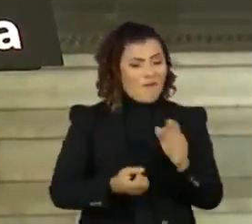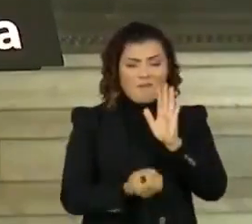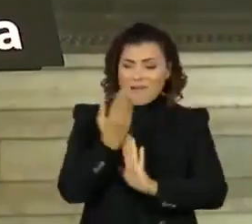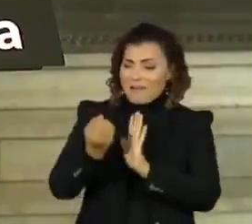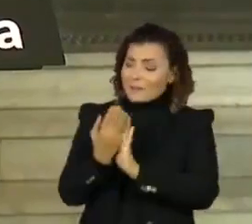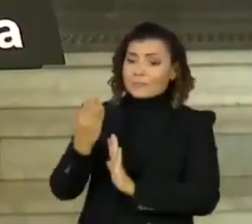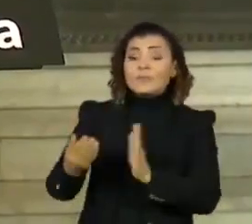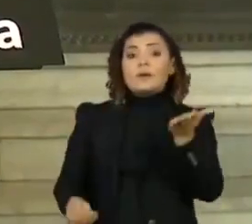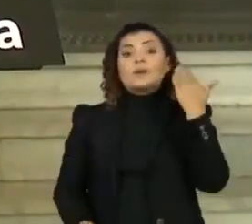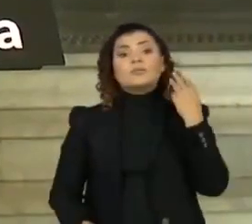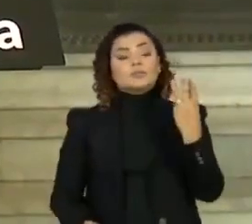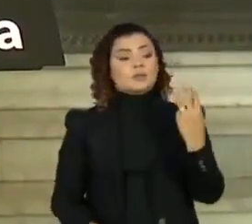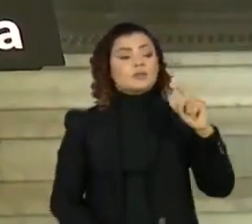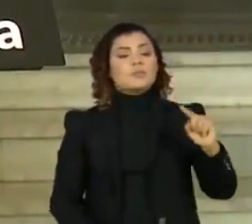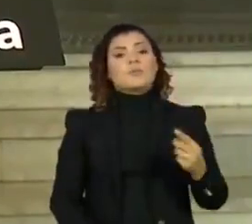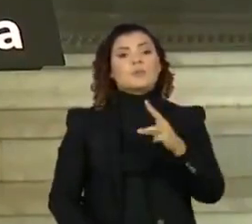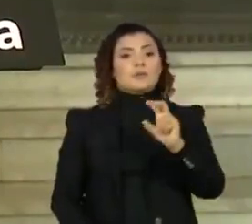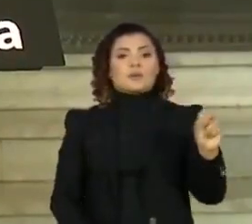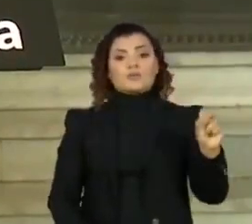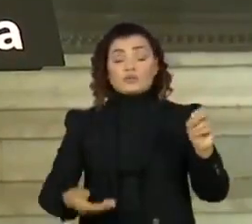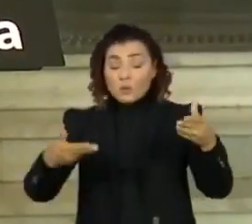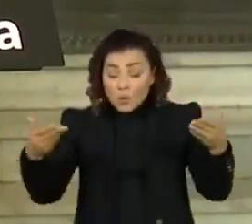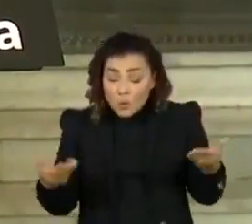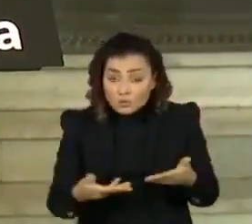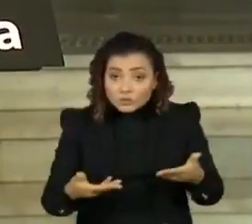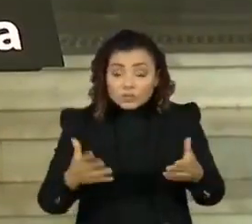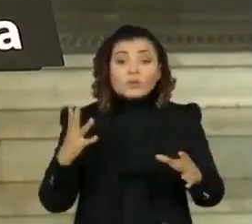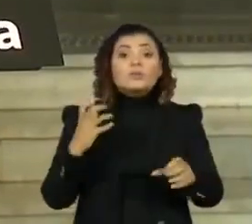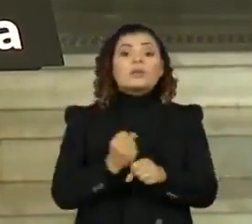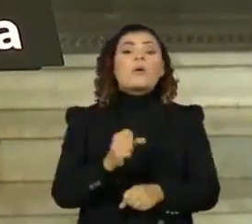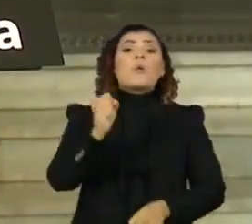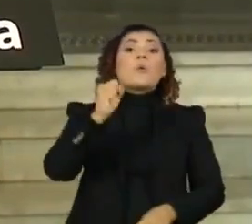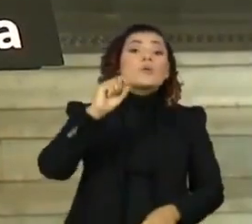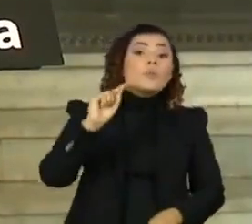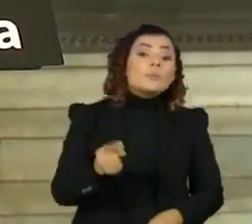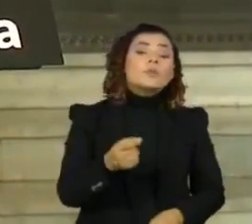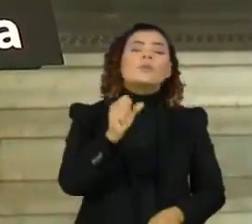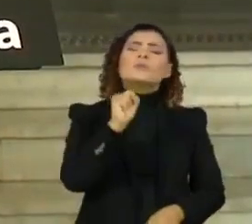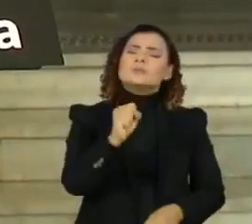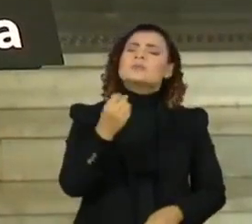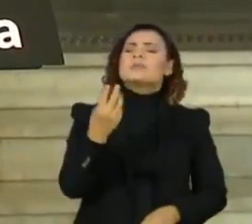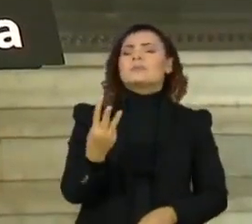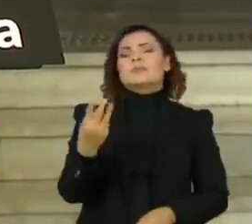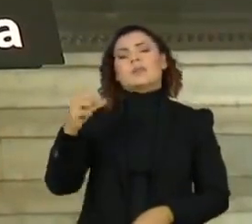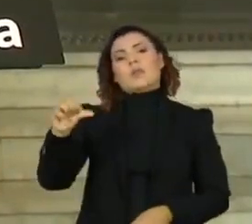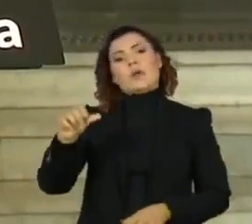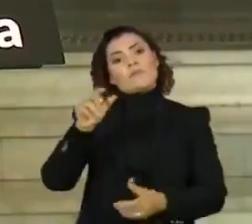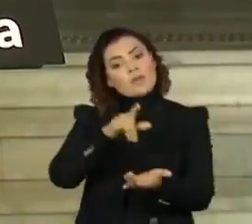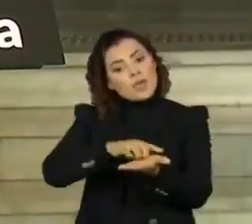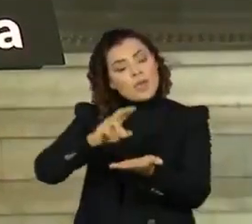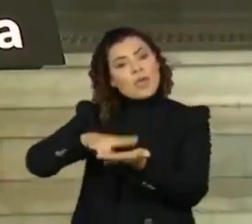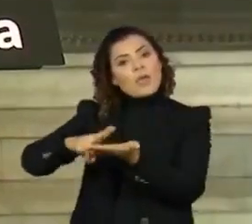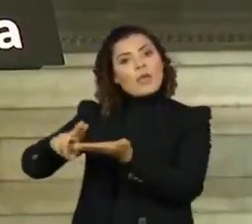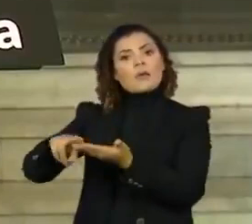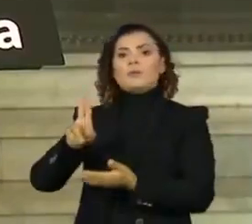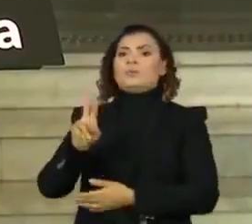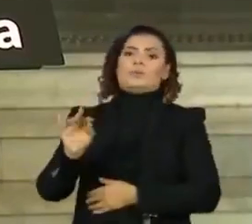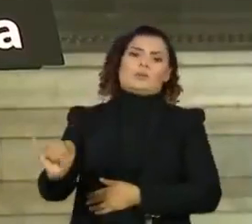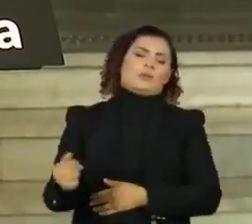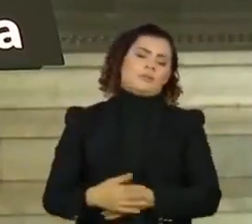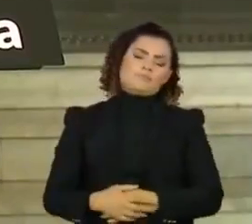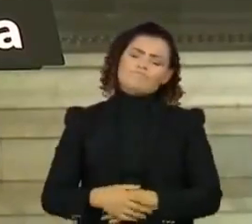eram 3.500 leitos. Hoje temos 8.839 leitos de UTI,